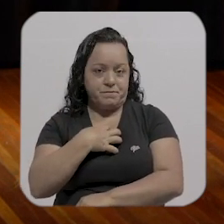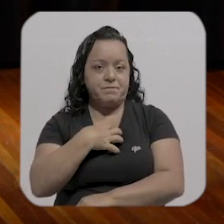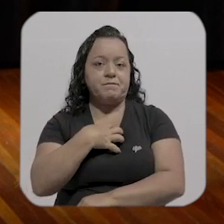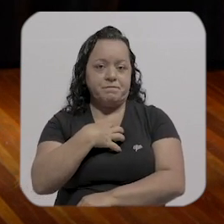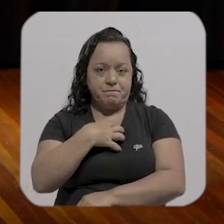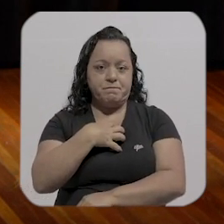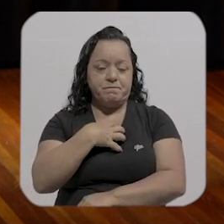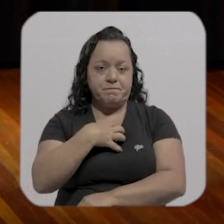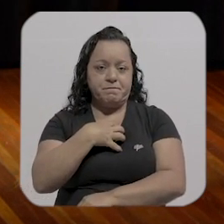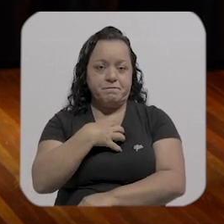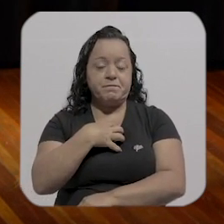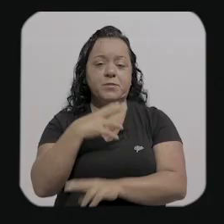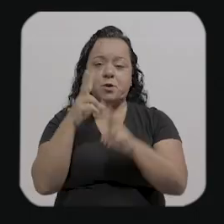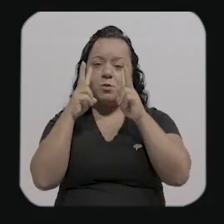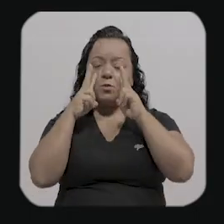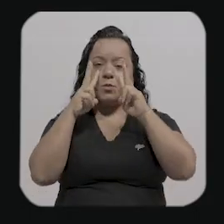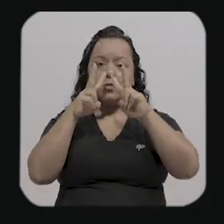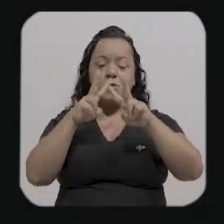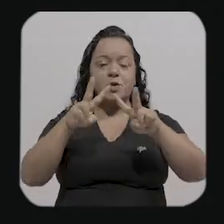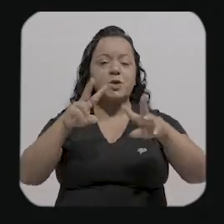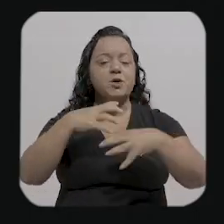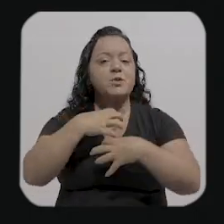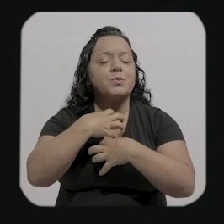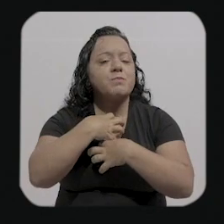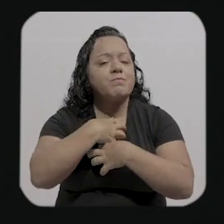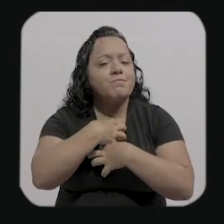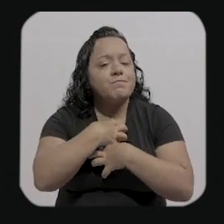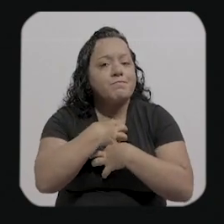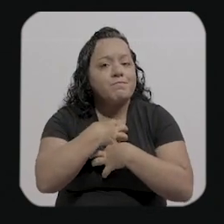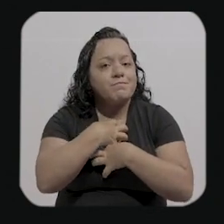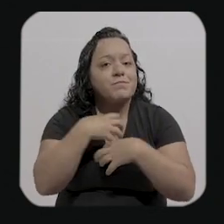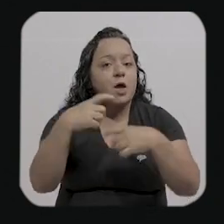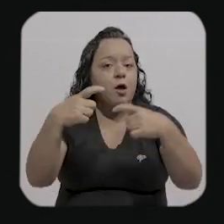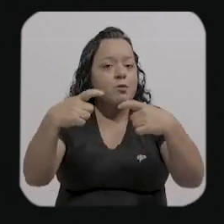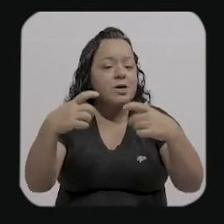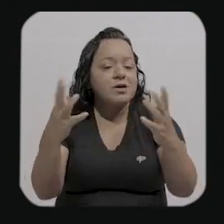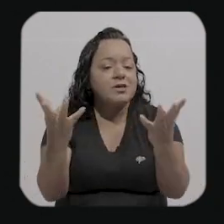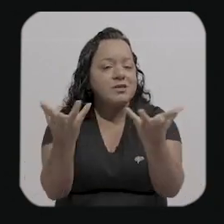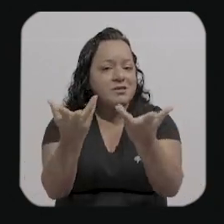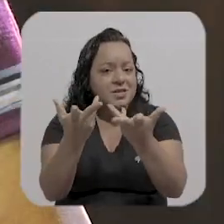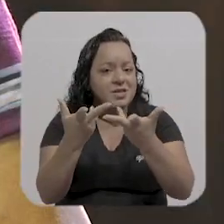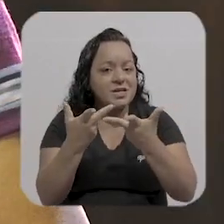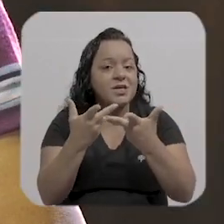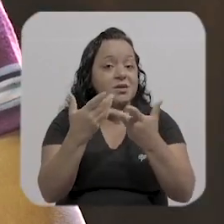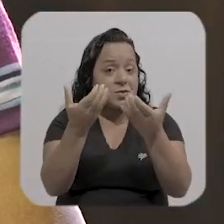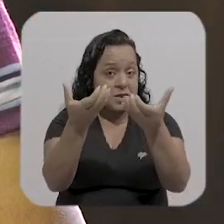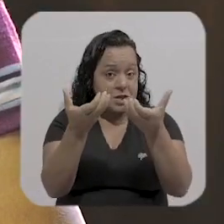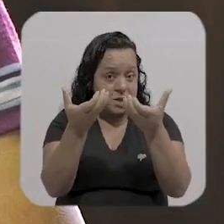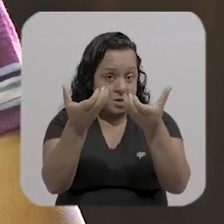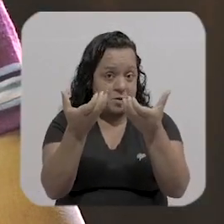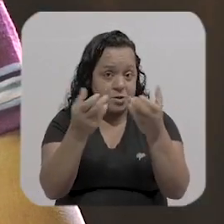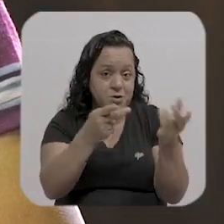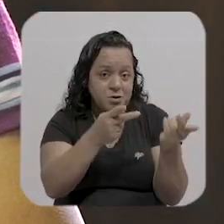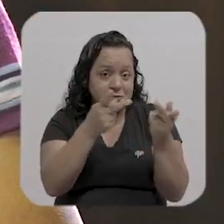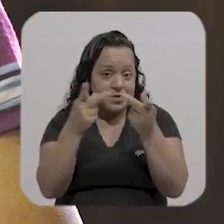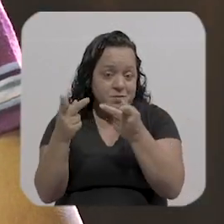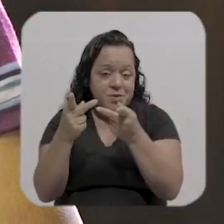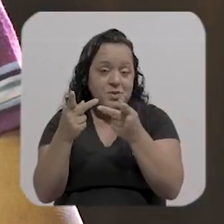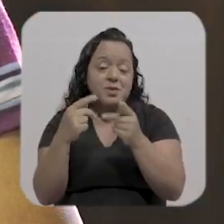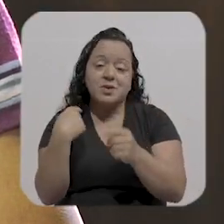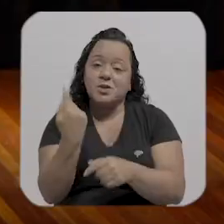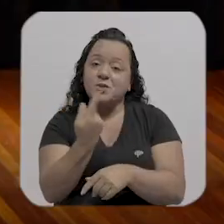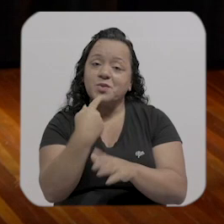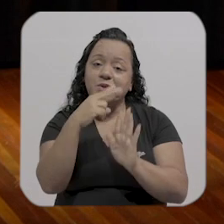e eu queria te convidar pra gente ler junto fazer aqui um claro uma dupla de poesia que eu tô